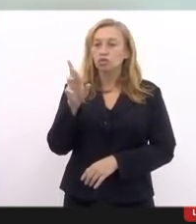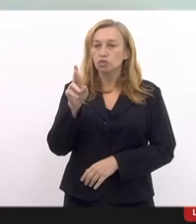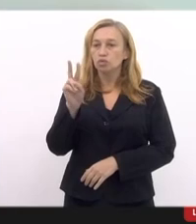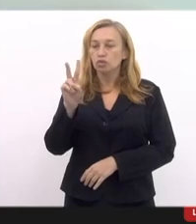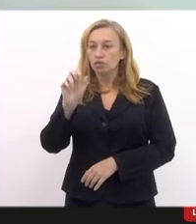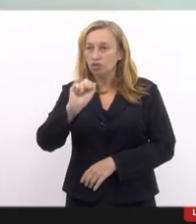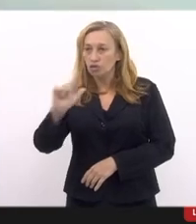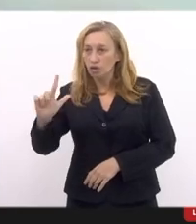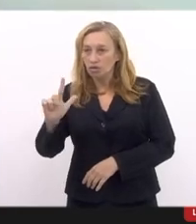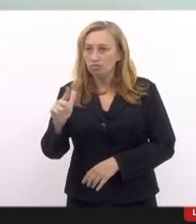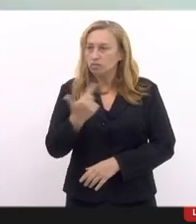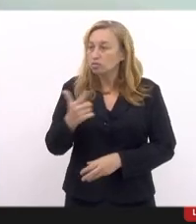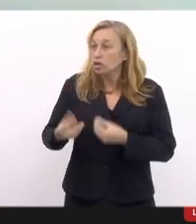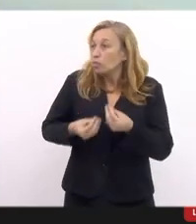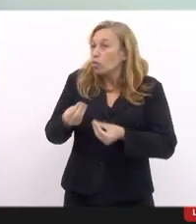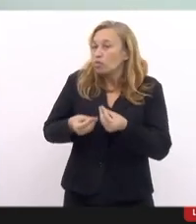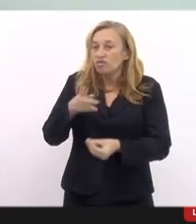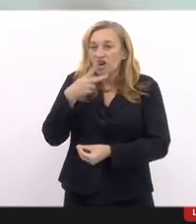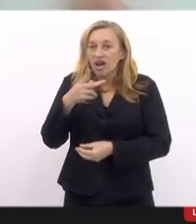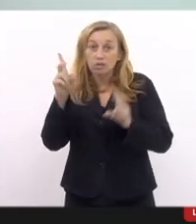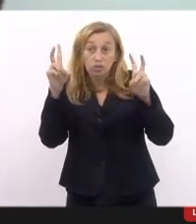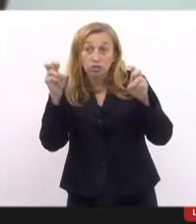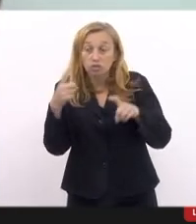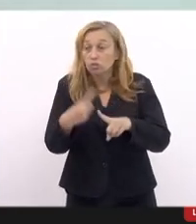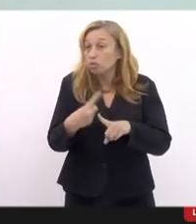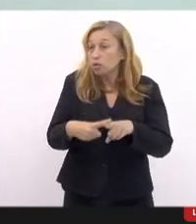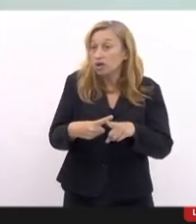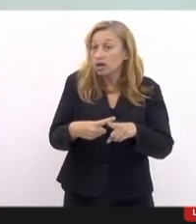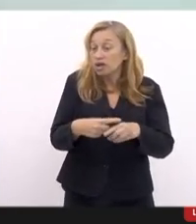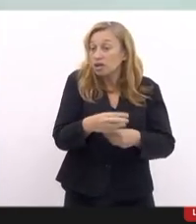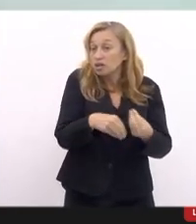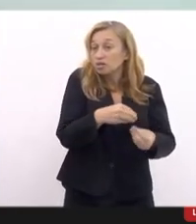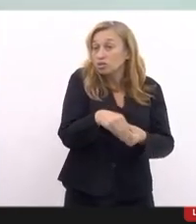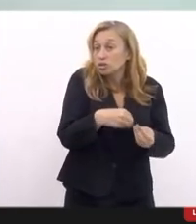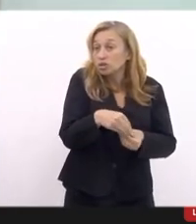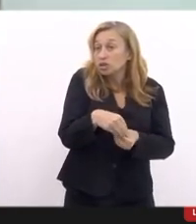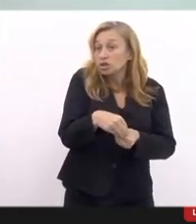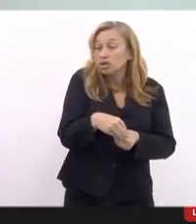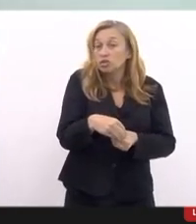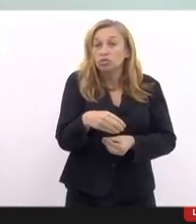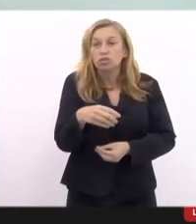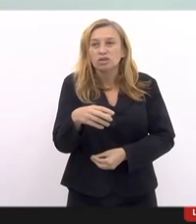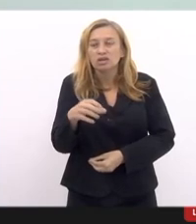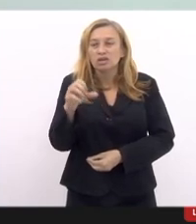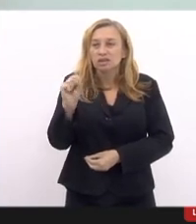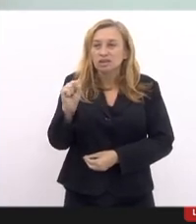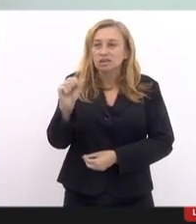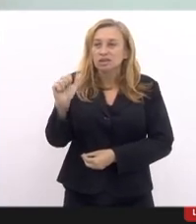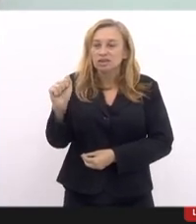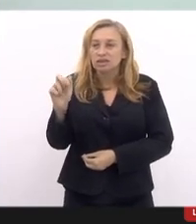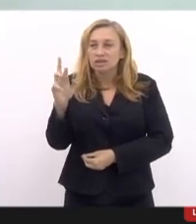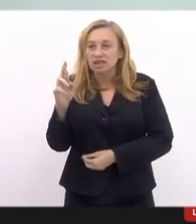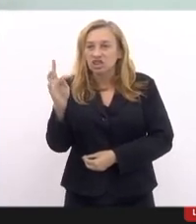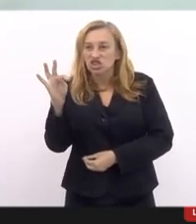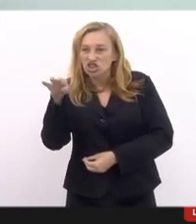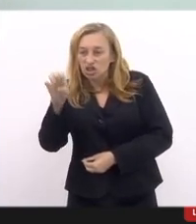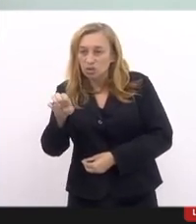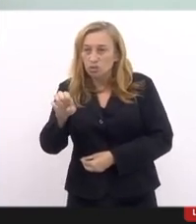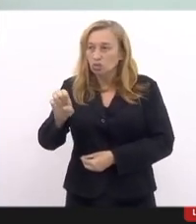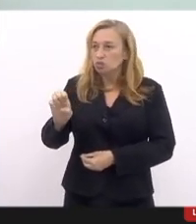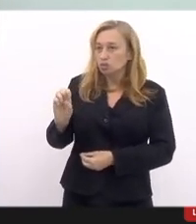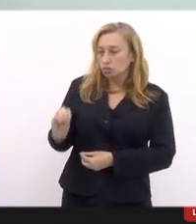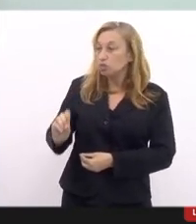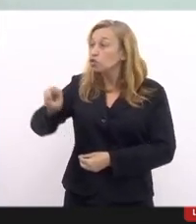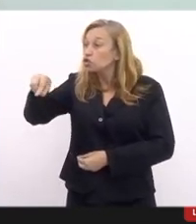não temos comentado no assunto, até porque foi envolvendo um sargento de outra, de uma outra força. No caso